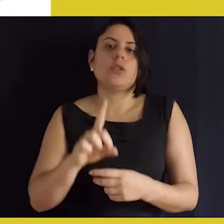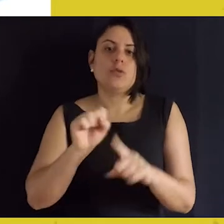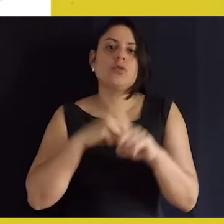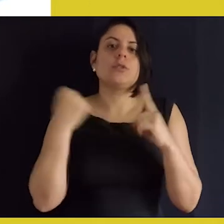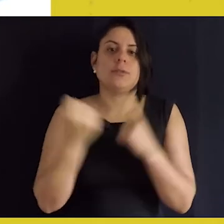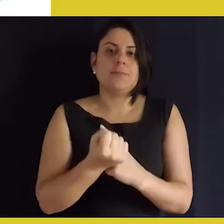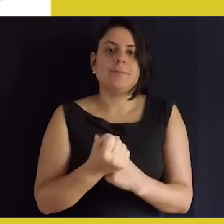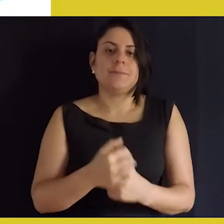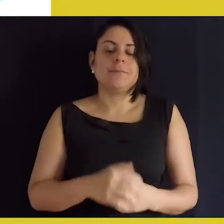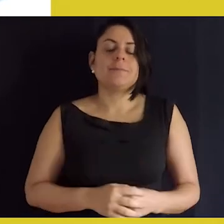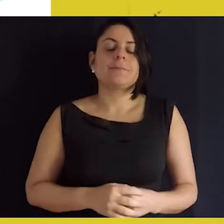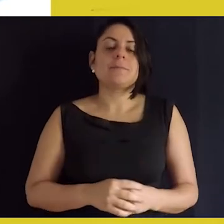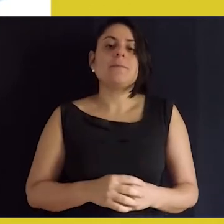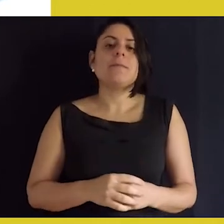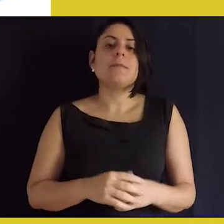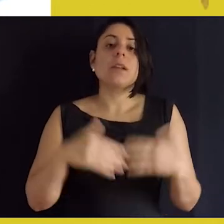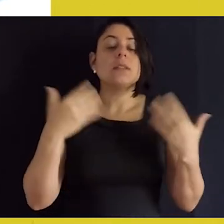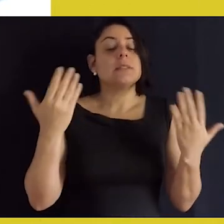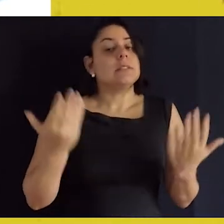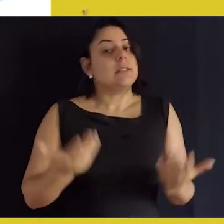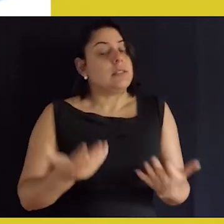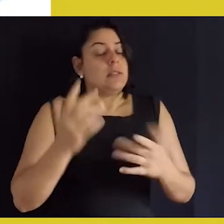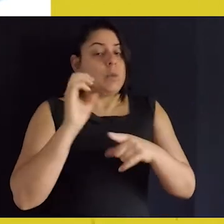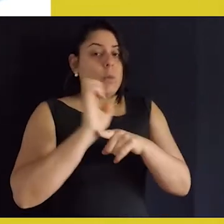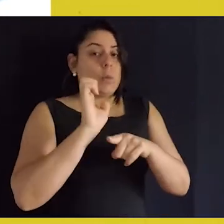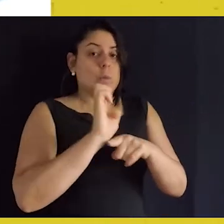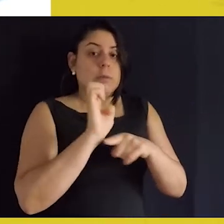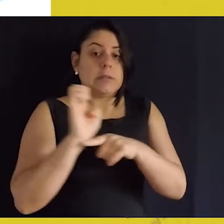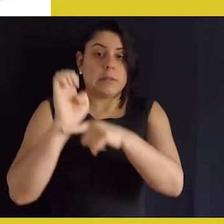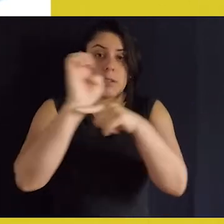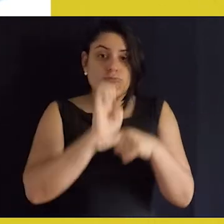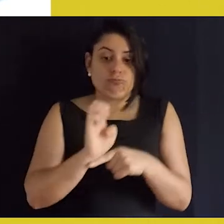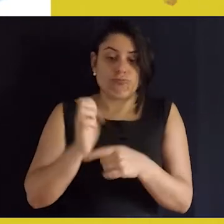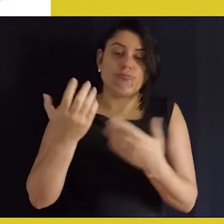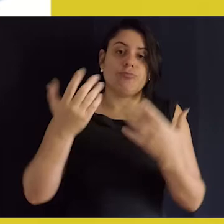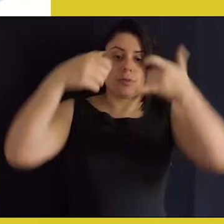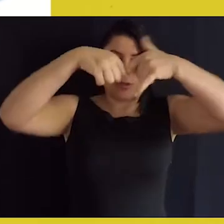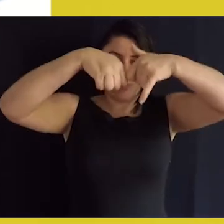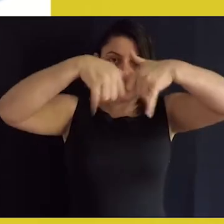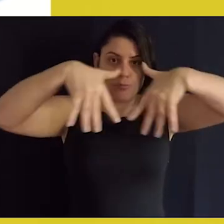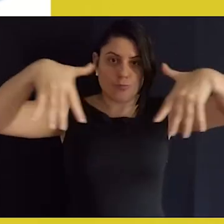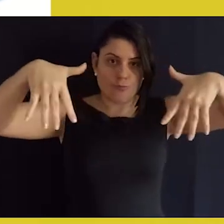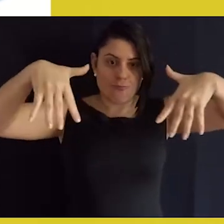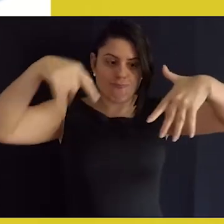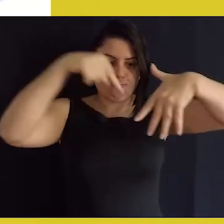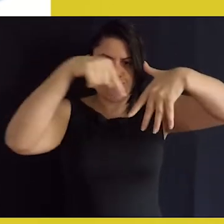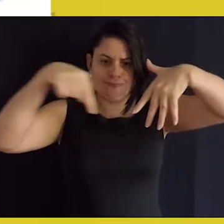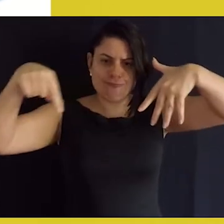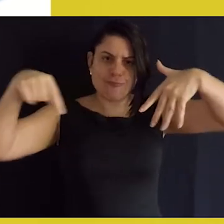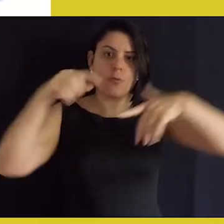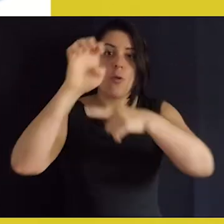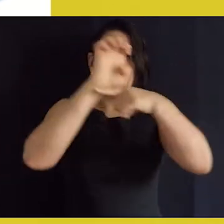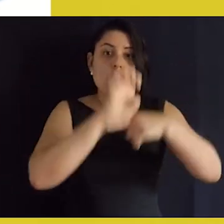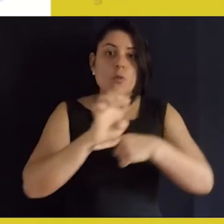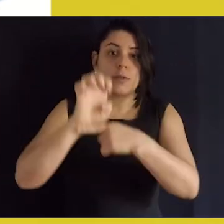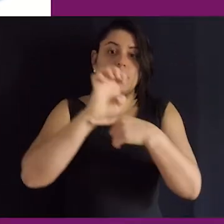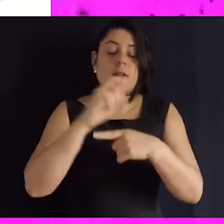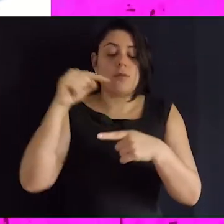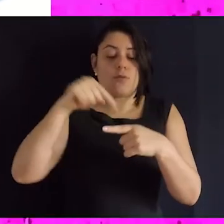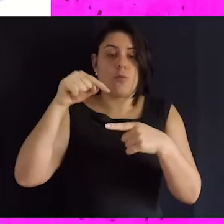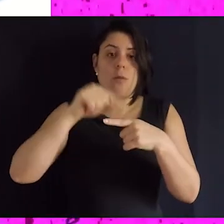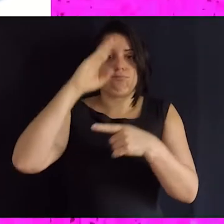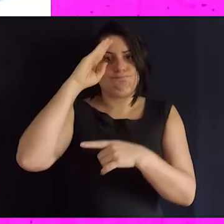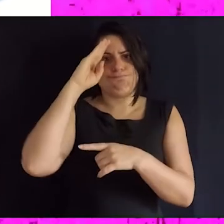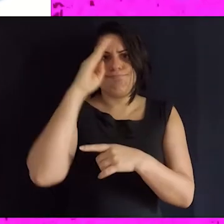reconhecer novos direitos sociais. Embora o Estado seja, na hierarquia do protagonismo da